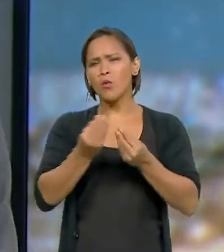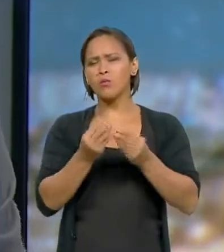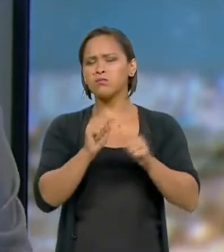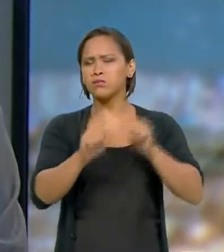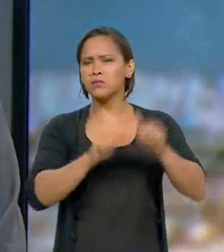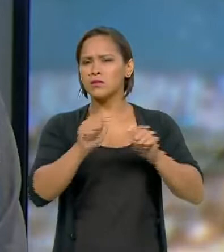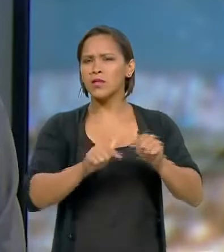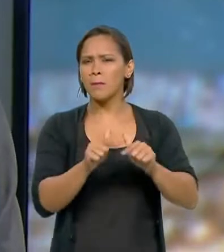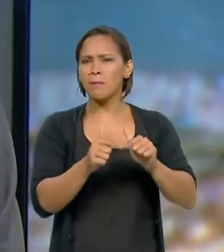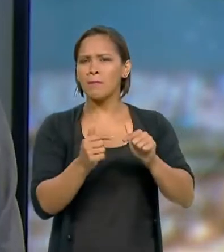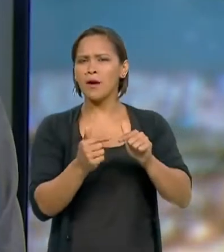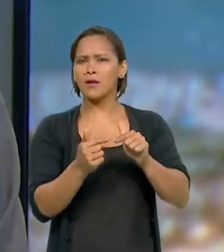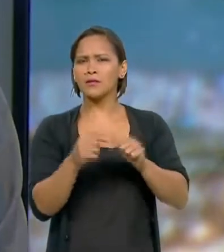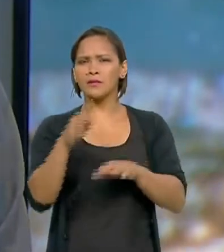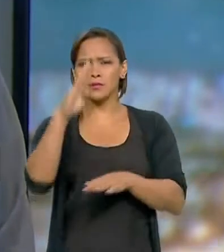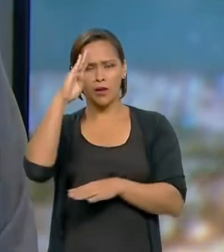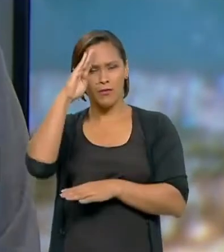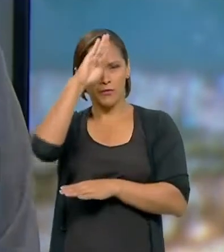Armadas em uma democracia?